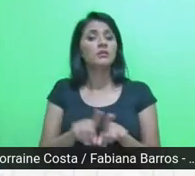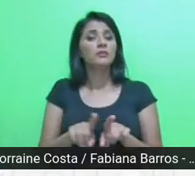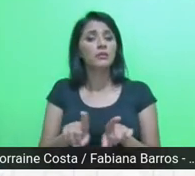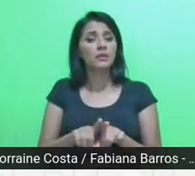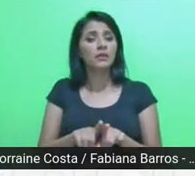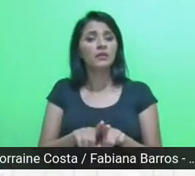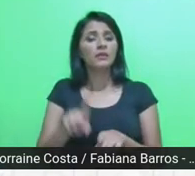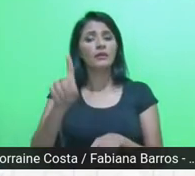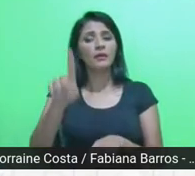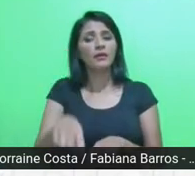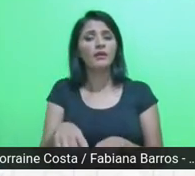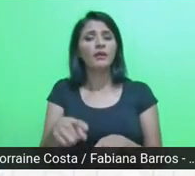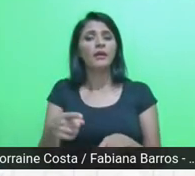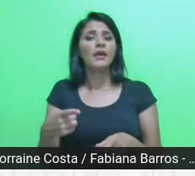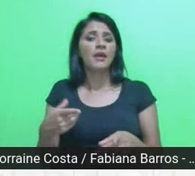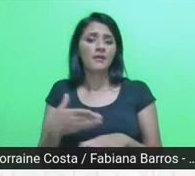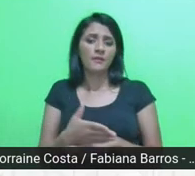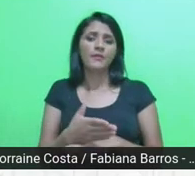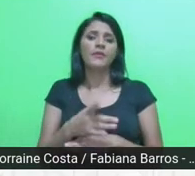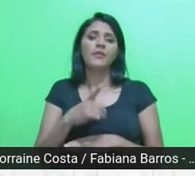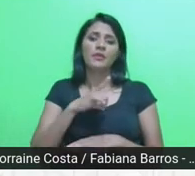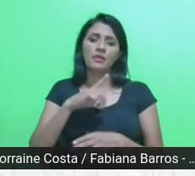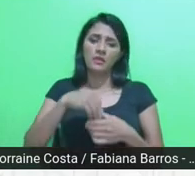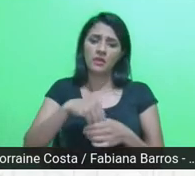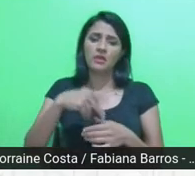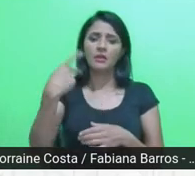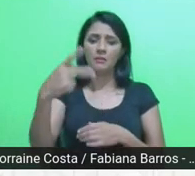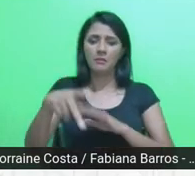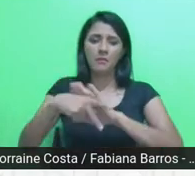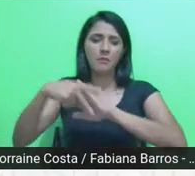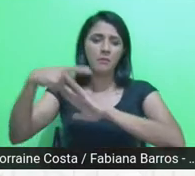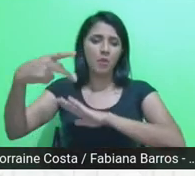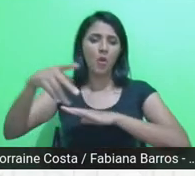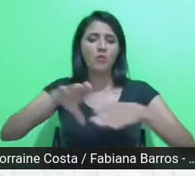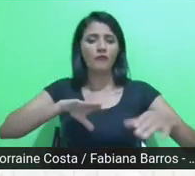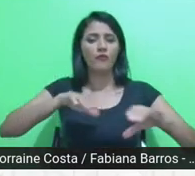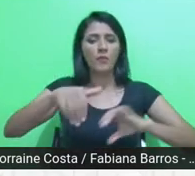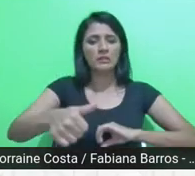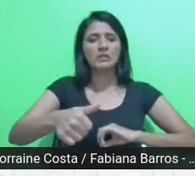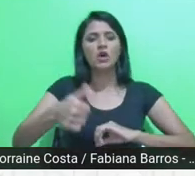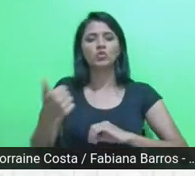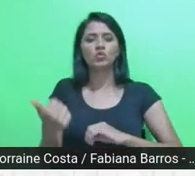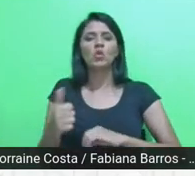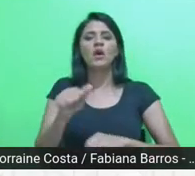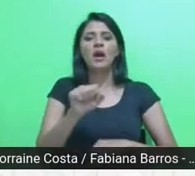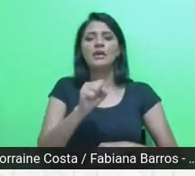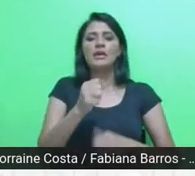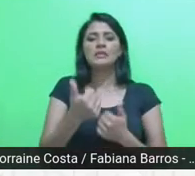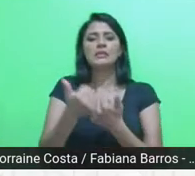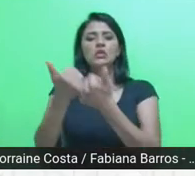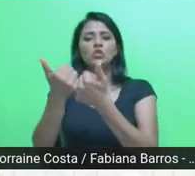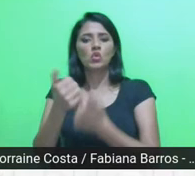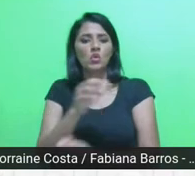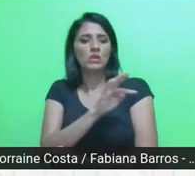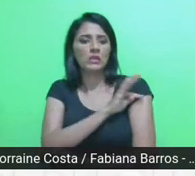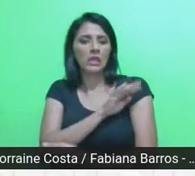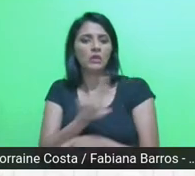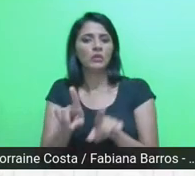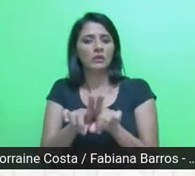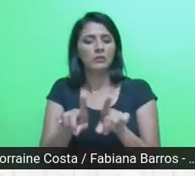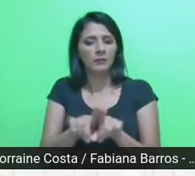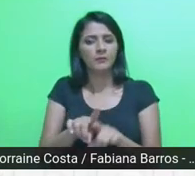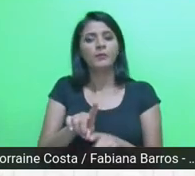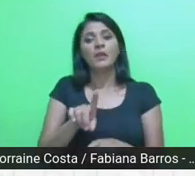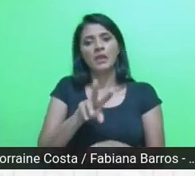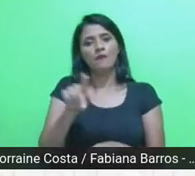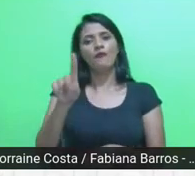fazem parte dessa própria formação do assessor técnico também. Então, isso foi muito importante, essa